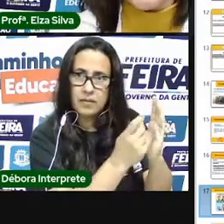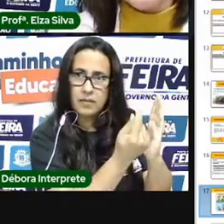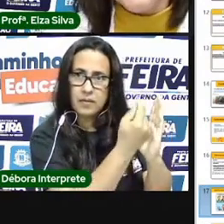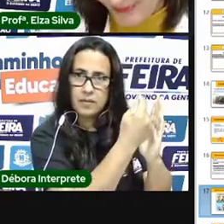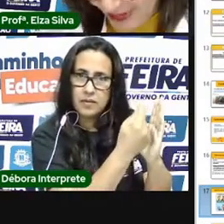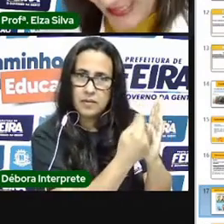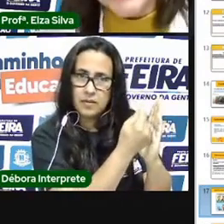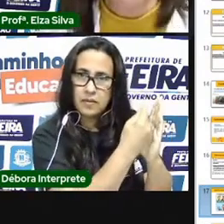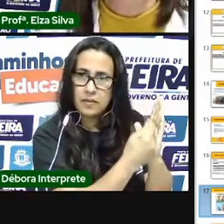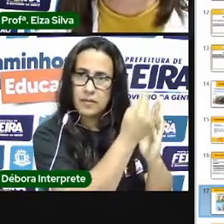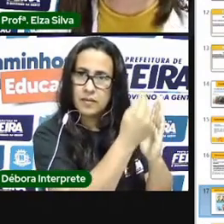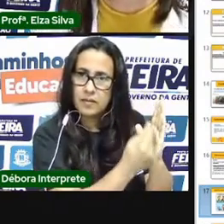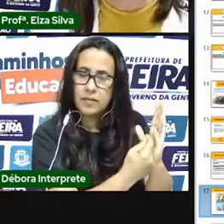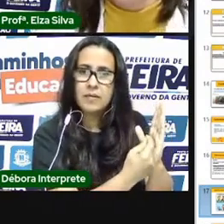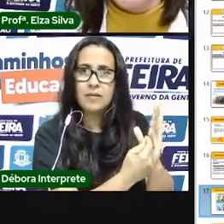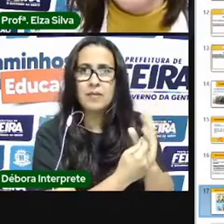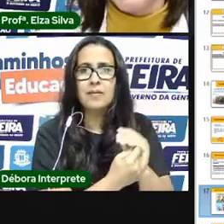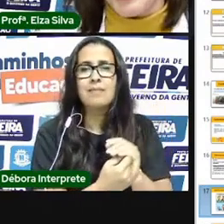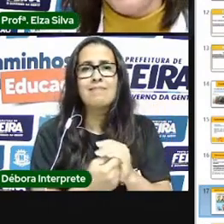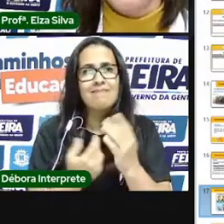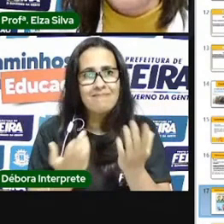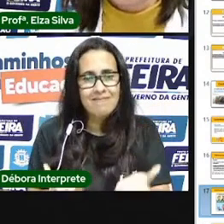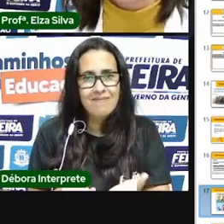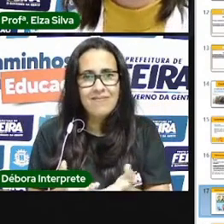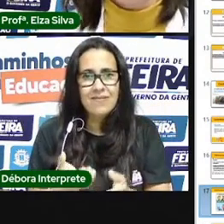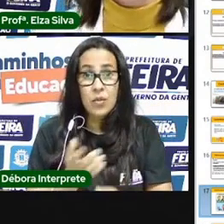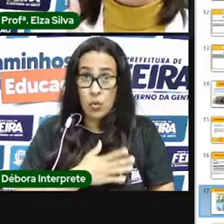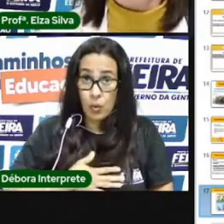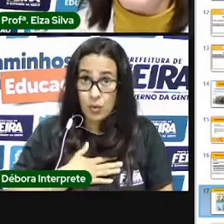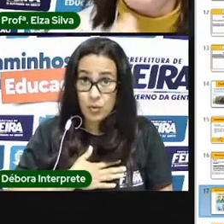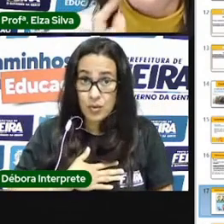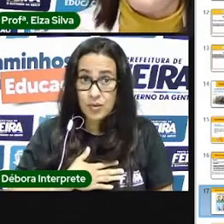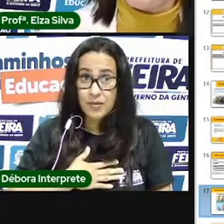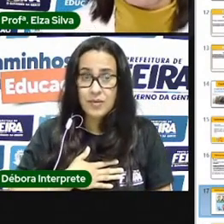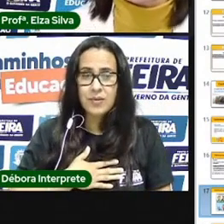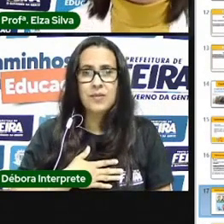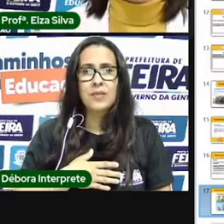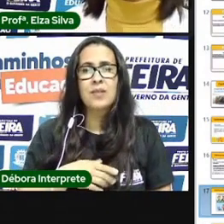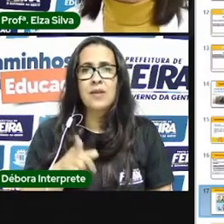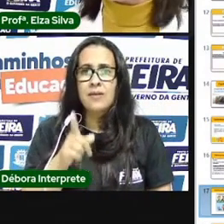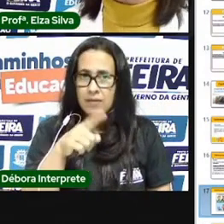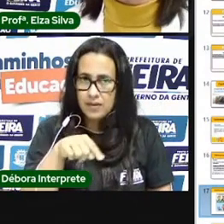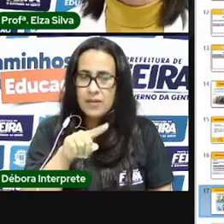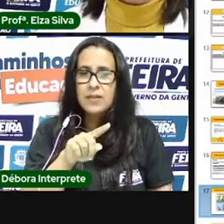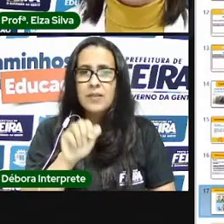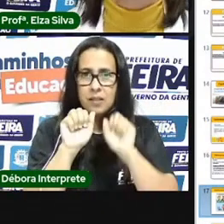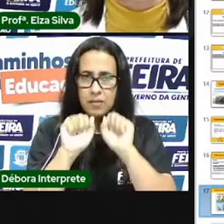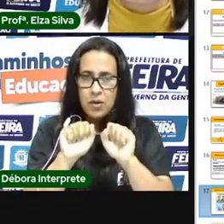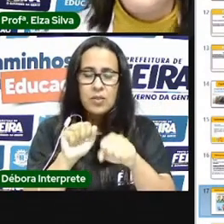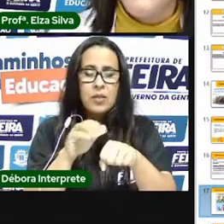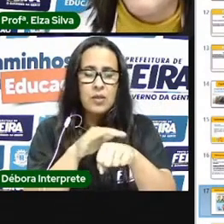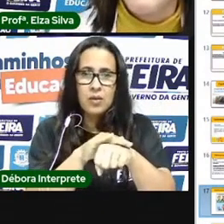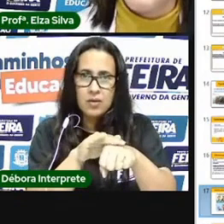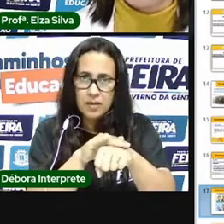gostaram gostaram dos desenhos o que vocês acharam comentem com a professora da escola a